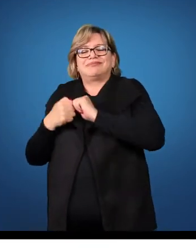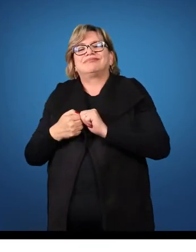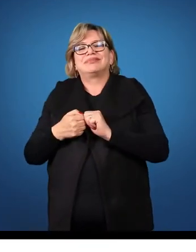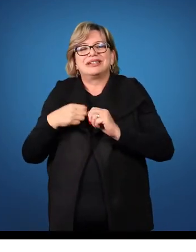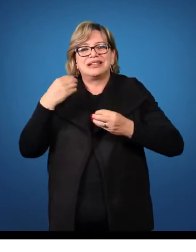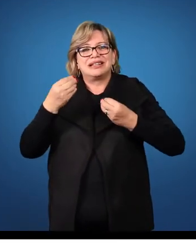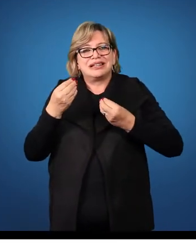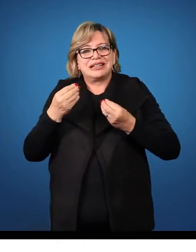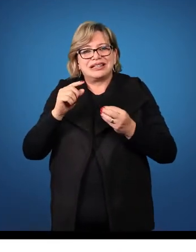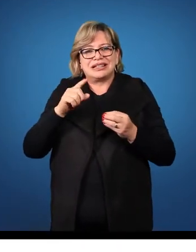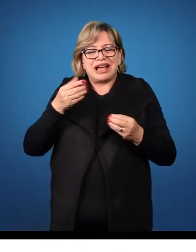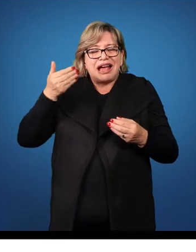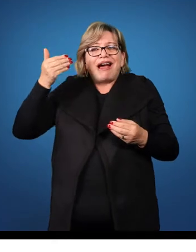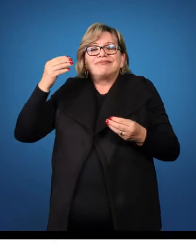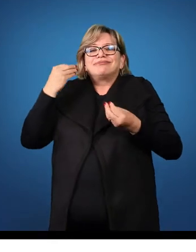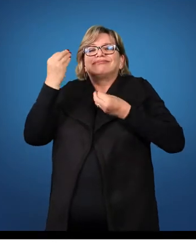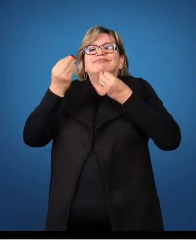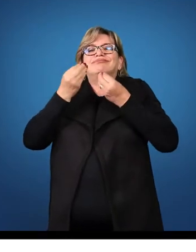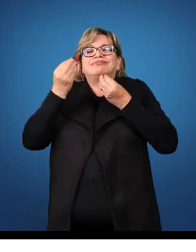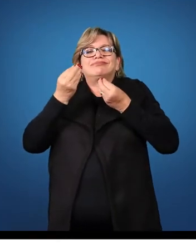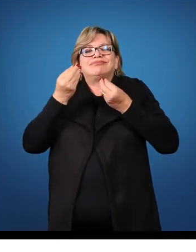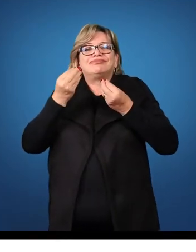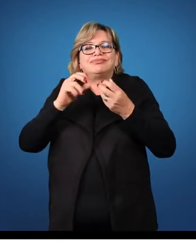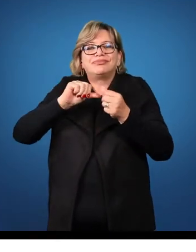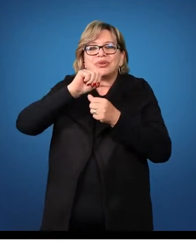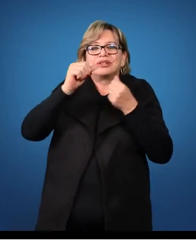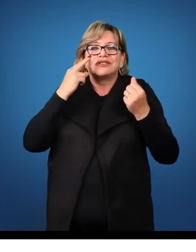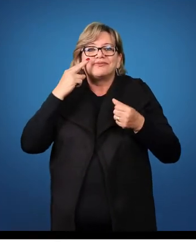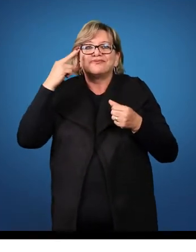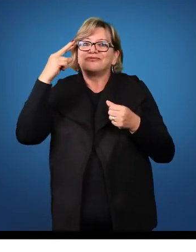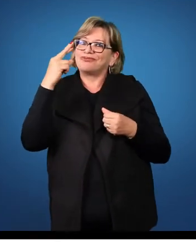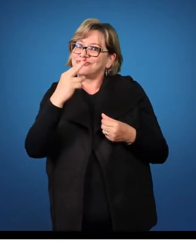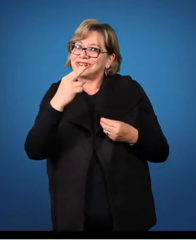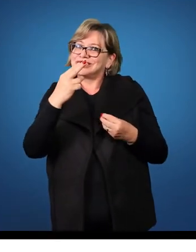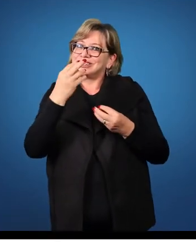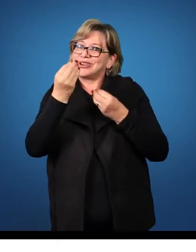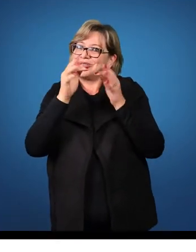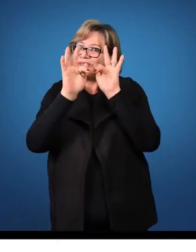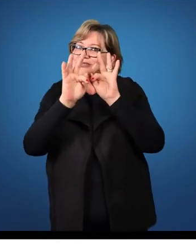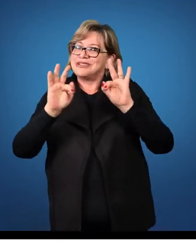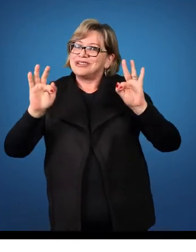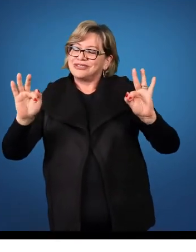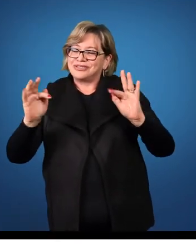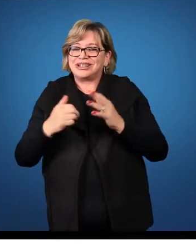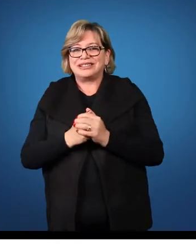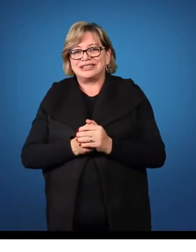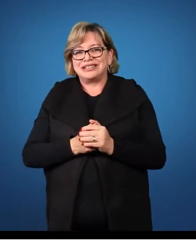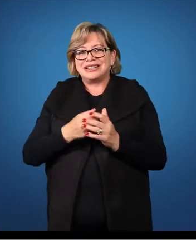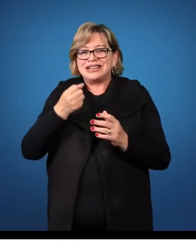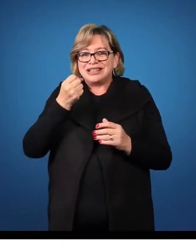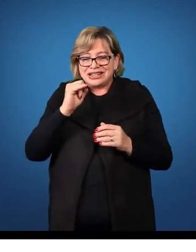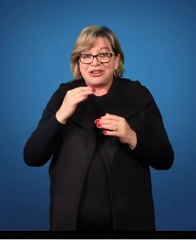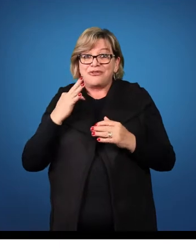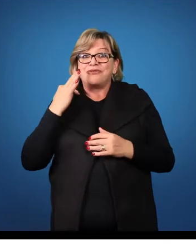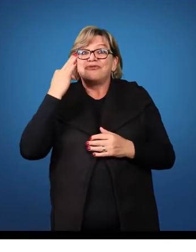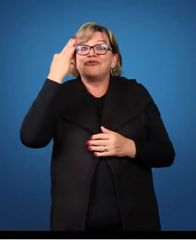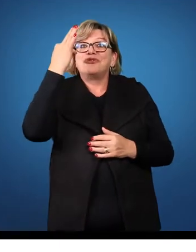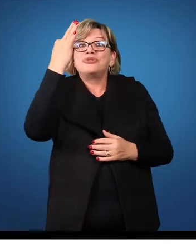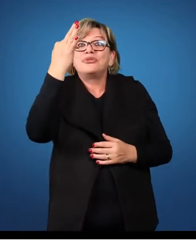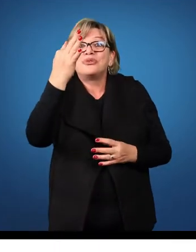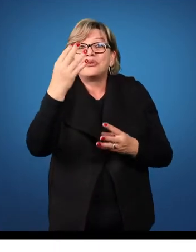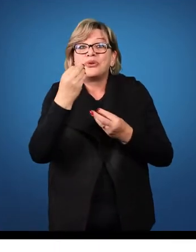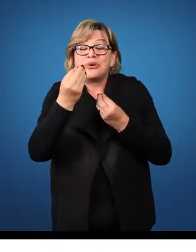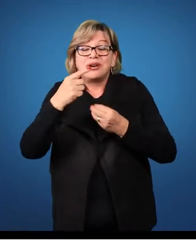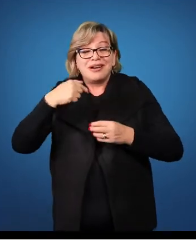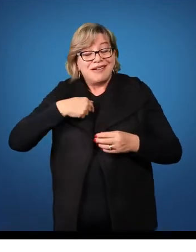Eu era amado. Se quero dizer isso no futuro, futuro, eu serei